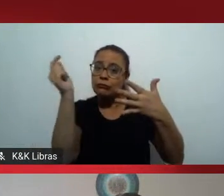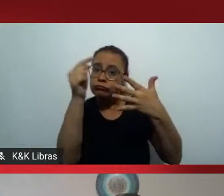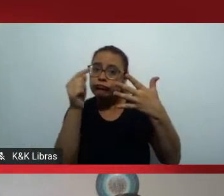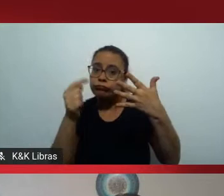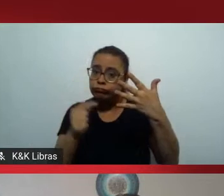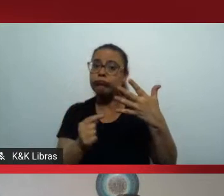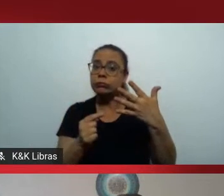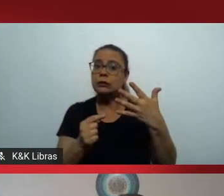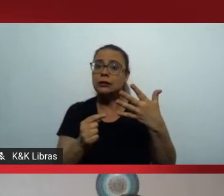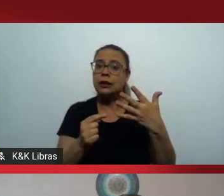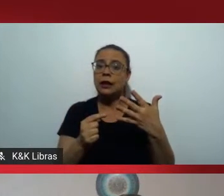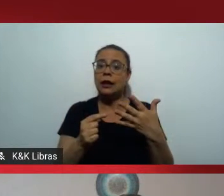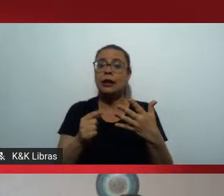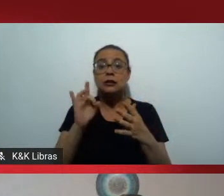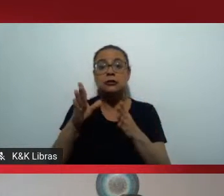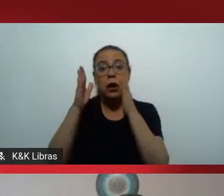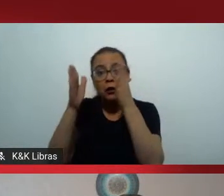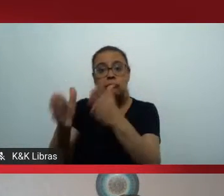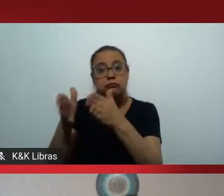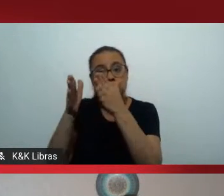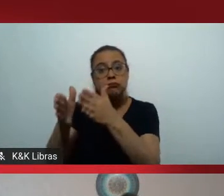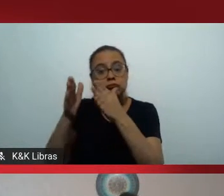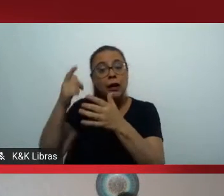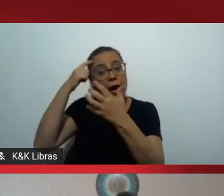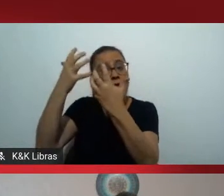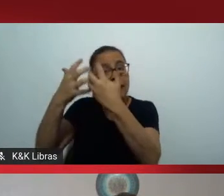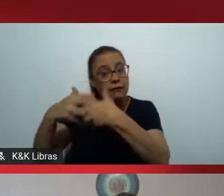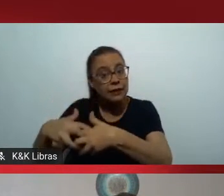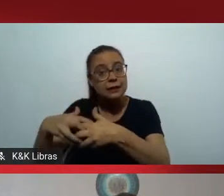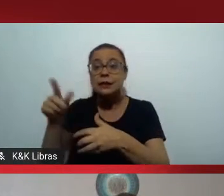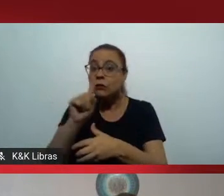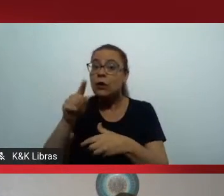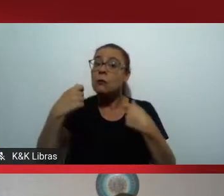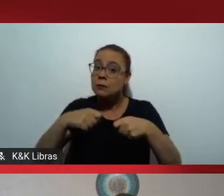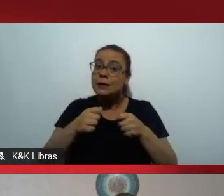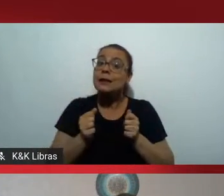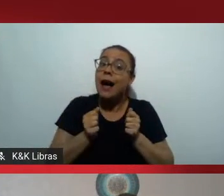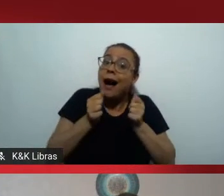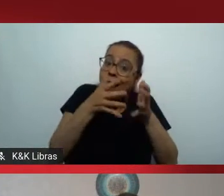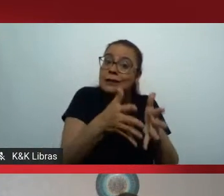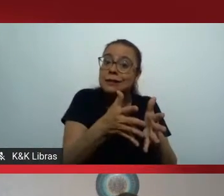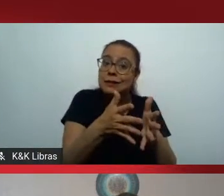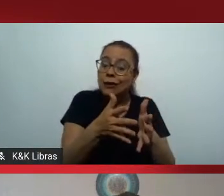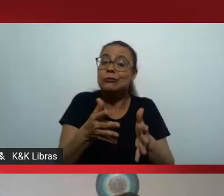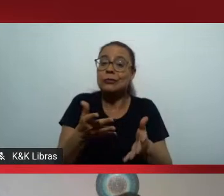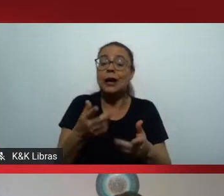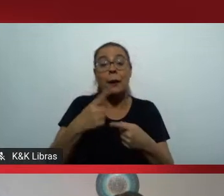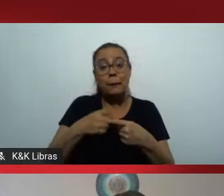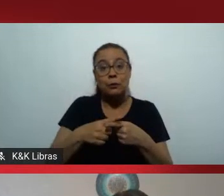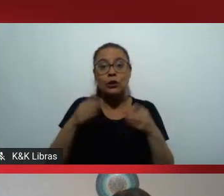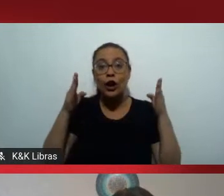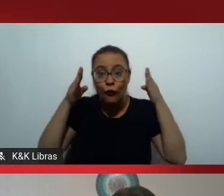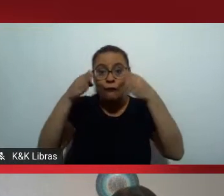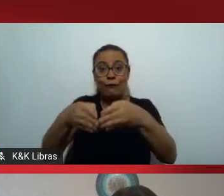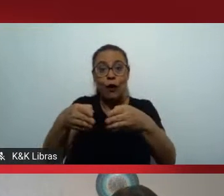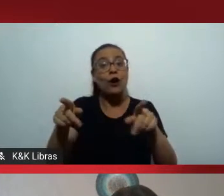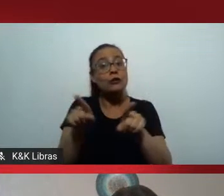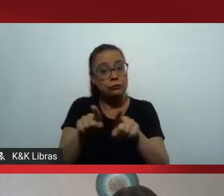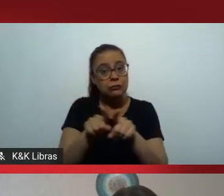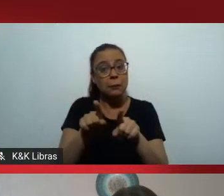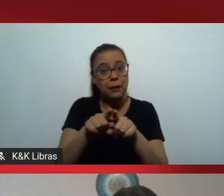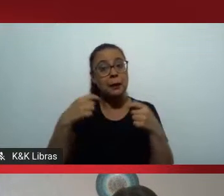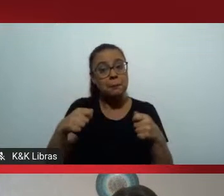sair dessa pauta só de reflexão para uma pauta de ação, que eu acho que esse fórum também precisa endereçar essas